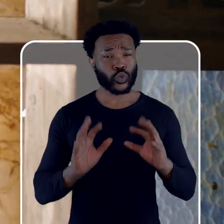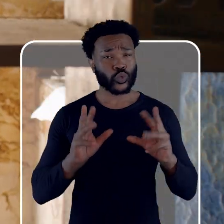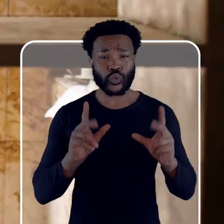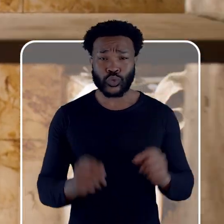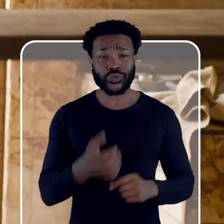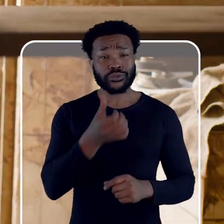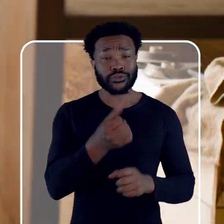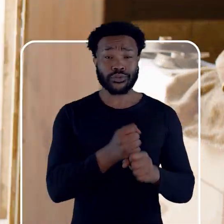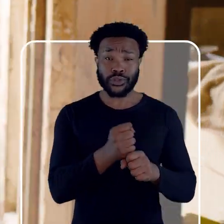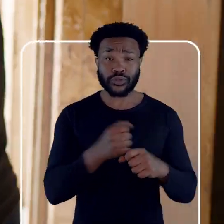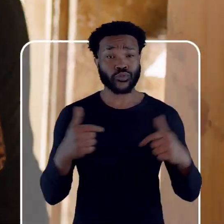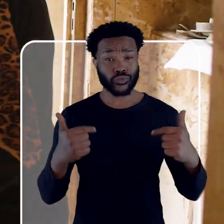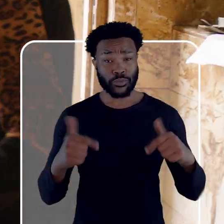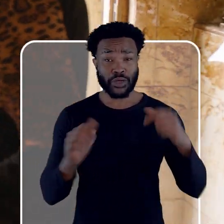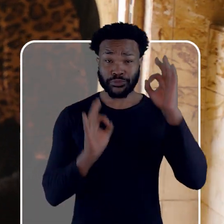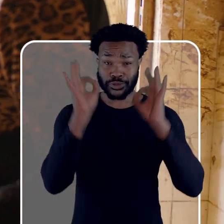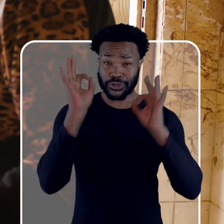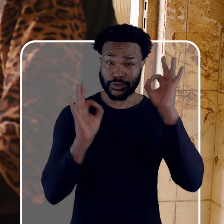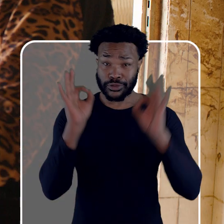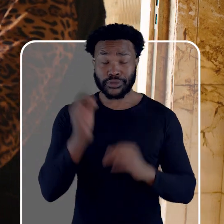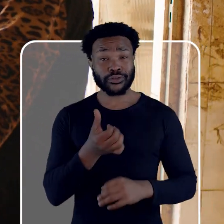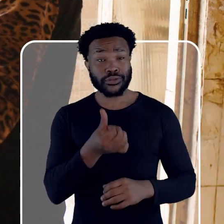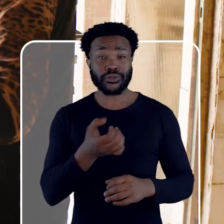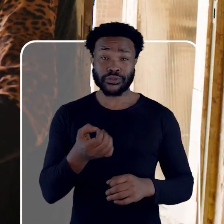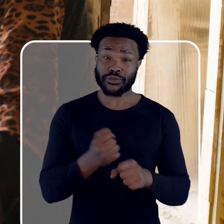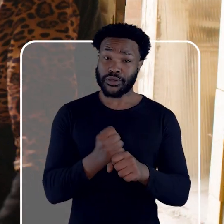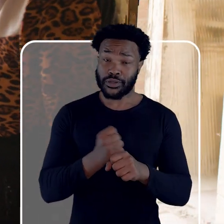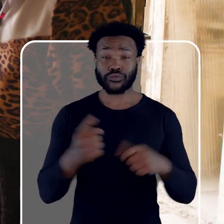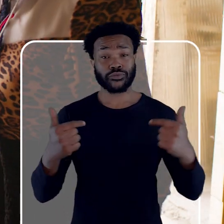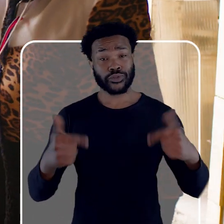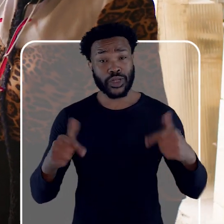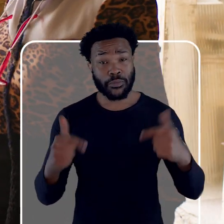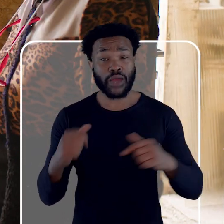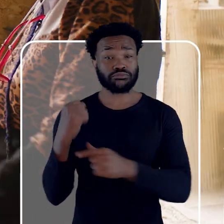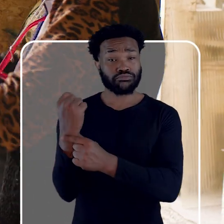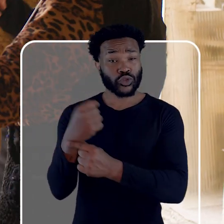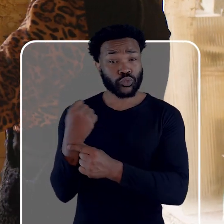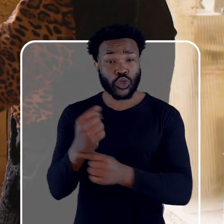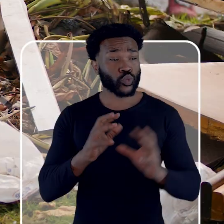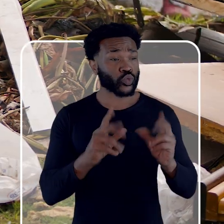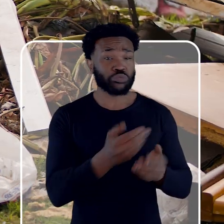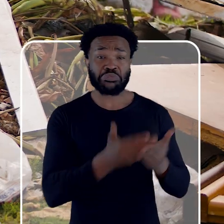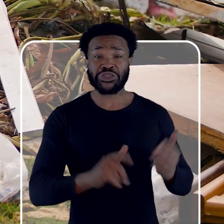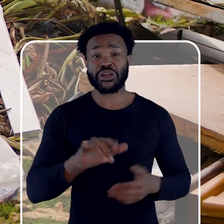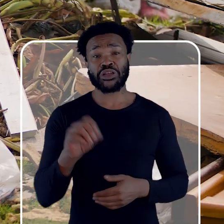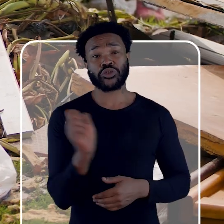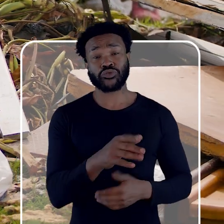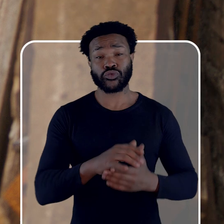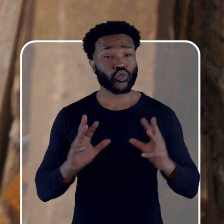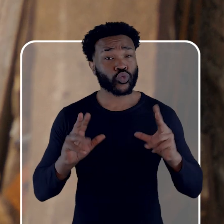60 anos de trabalho de fisioterapia foi coto e foi